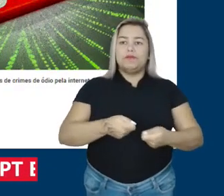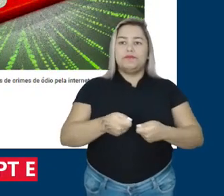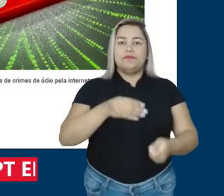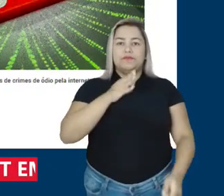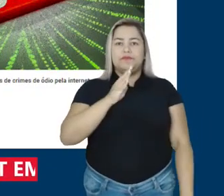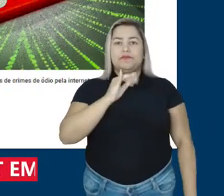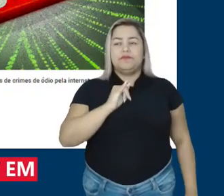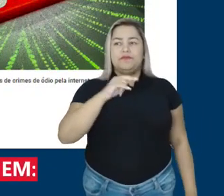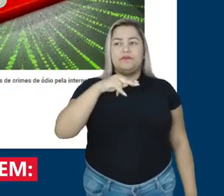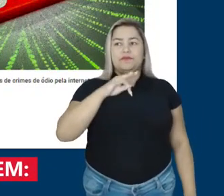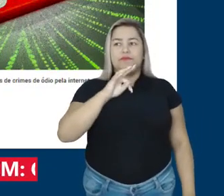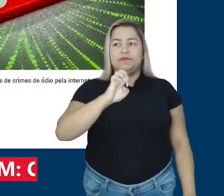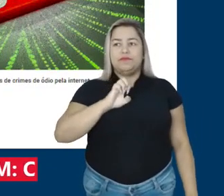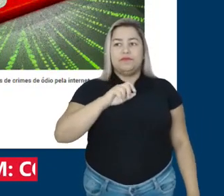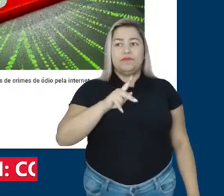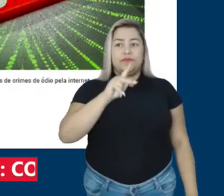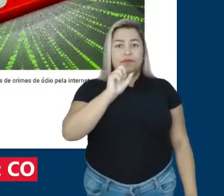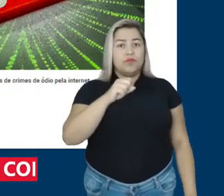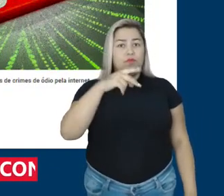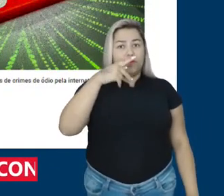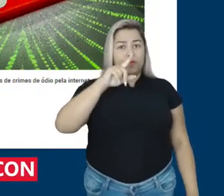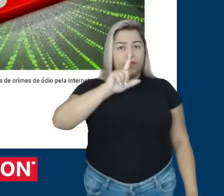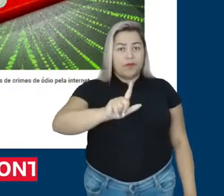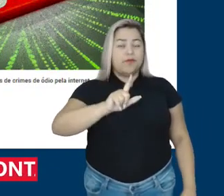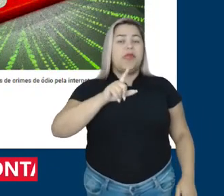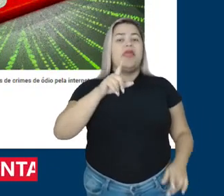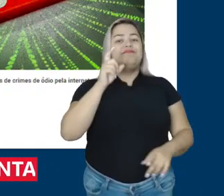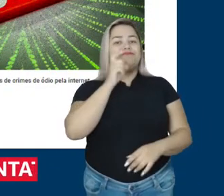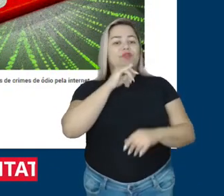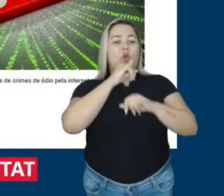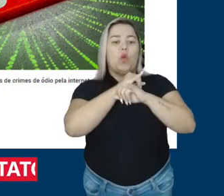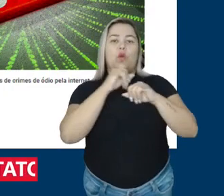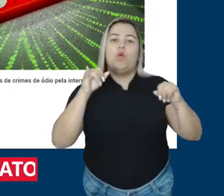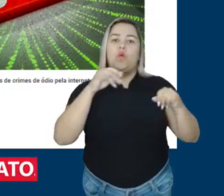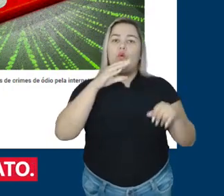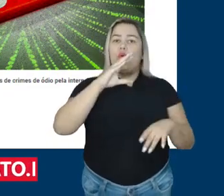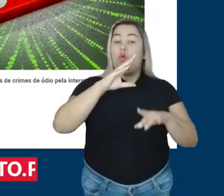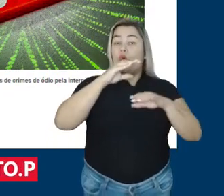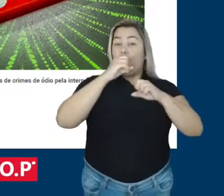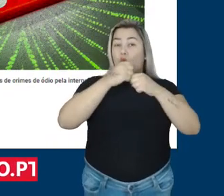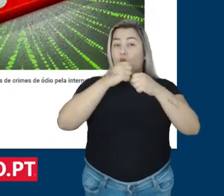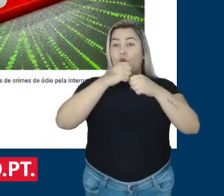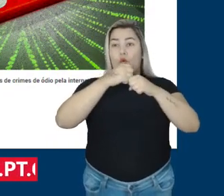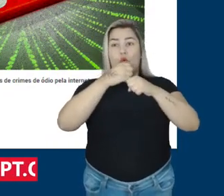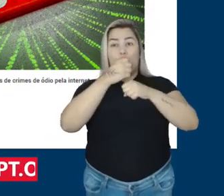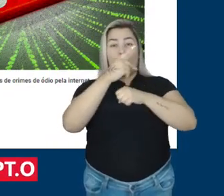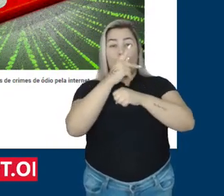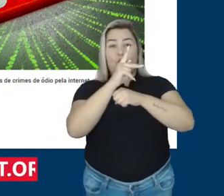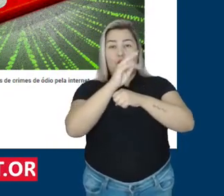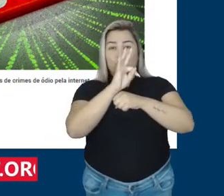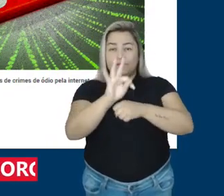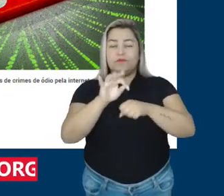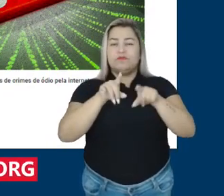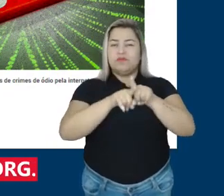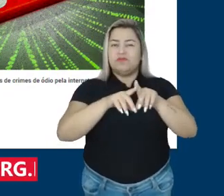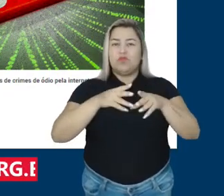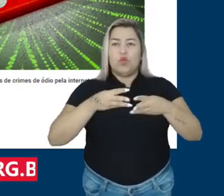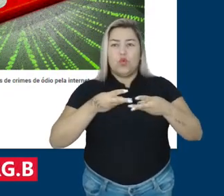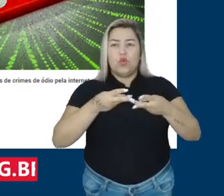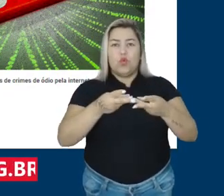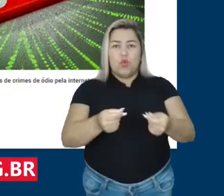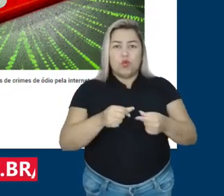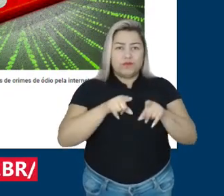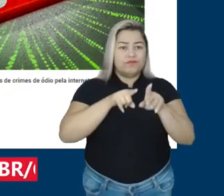techs por meio do PL, das fake news, o site do PT divulgou uma matéria sobre uma explosão de denúncias de